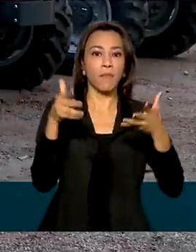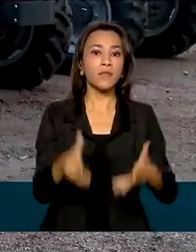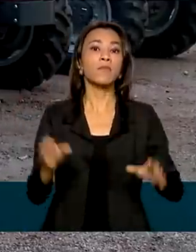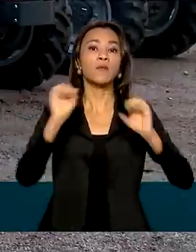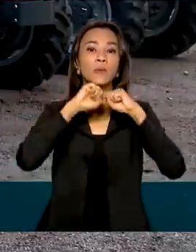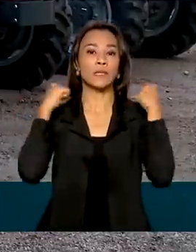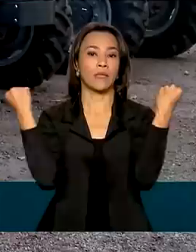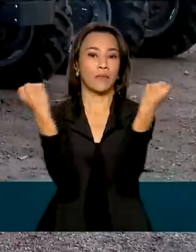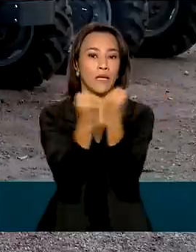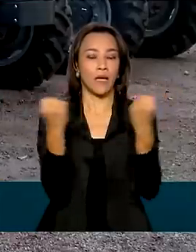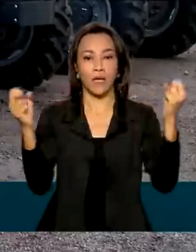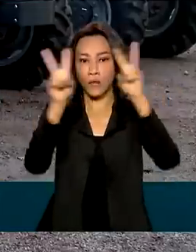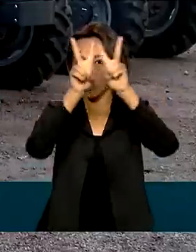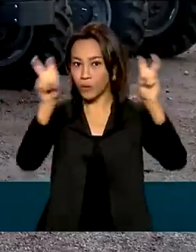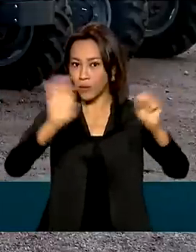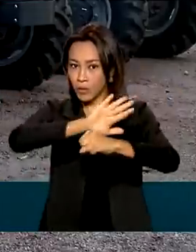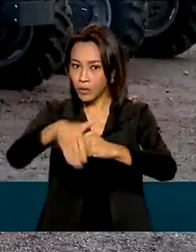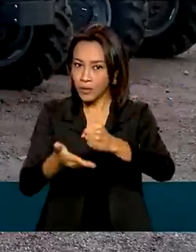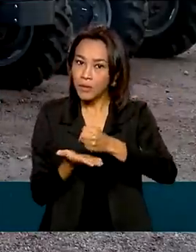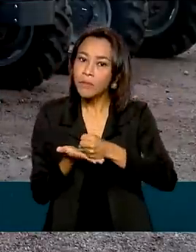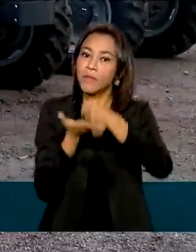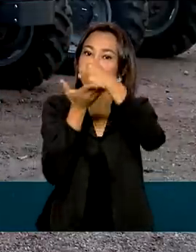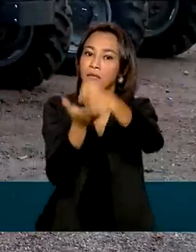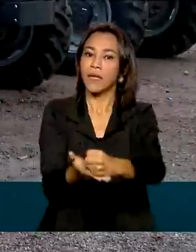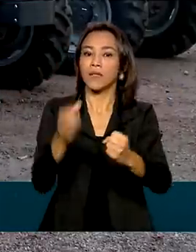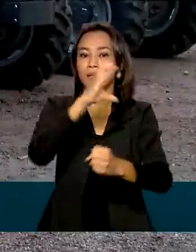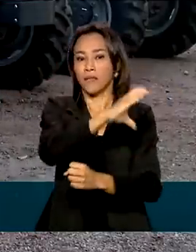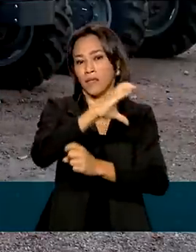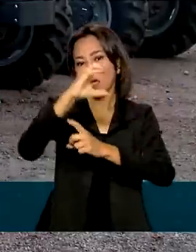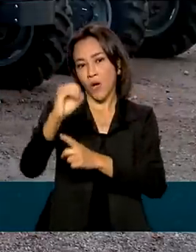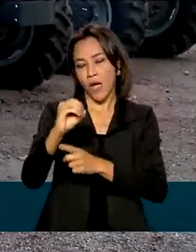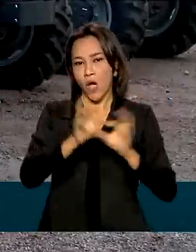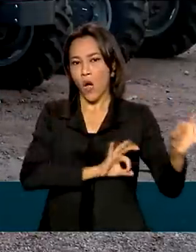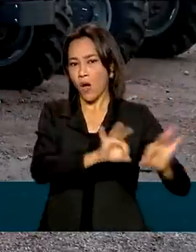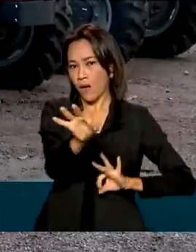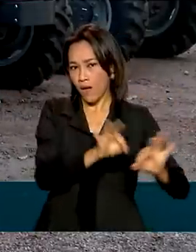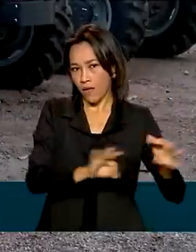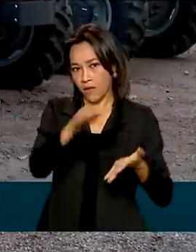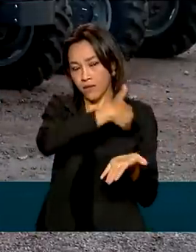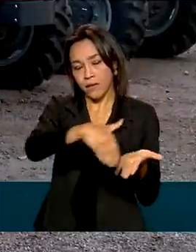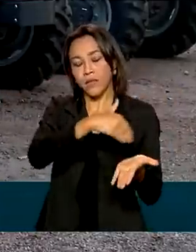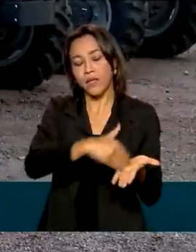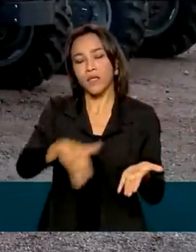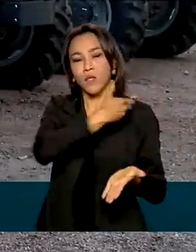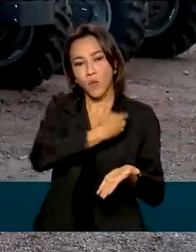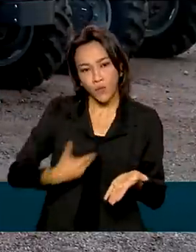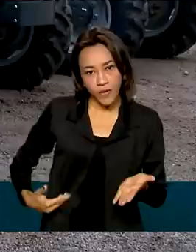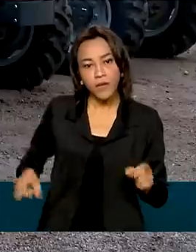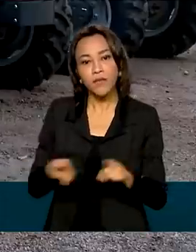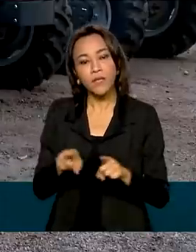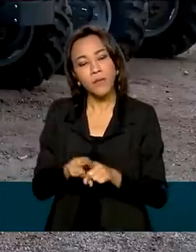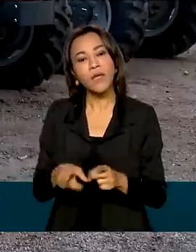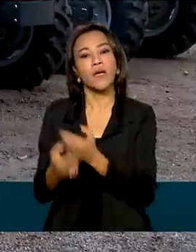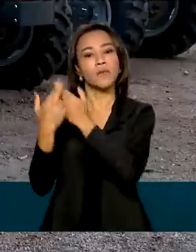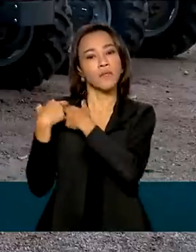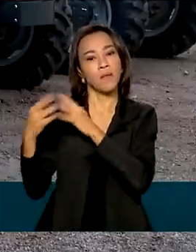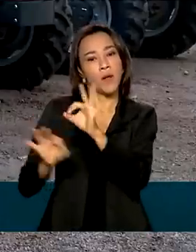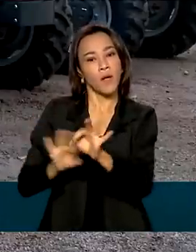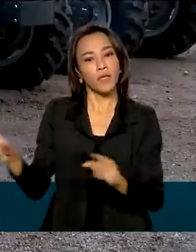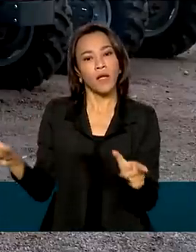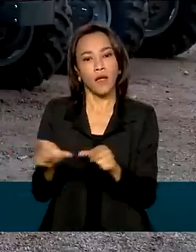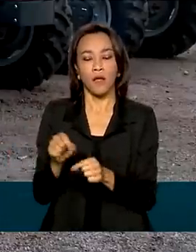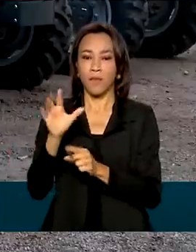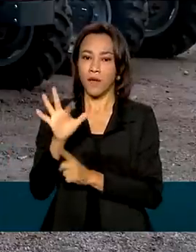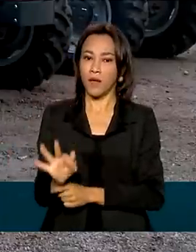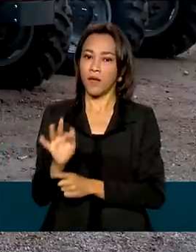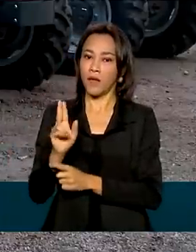e Sustentabilidade do Centro-Oeste, organizado pela Secretaria de Governo e pela FUNAI, Fundação Nacional do Índio. O evento